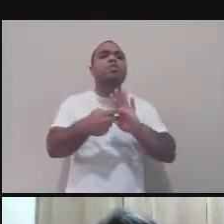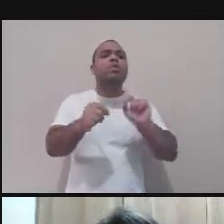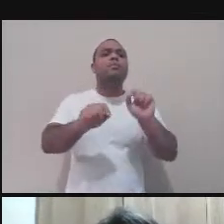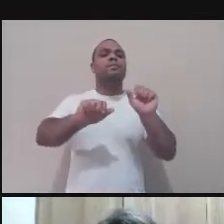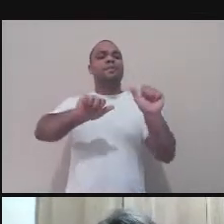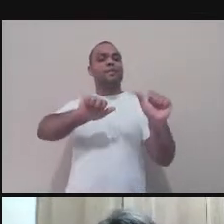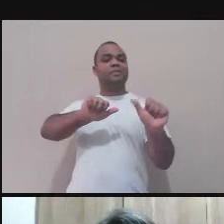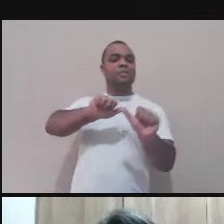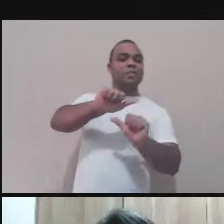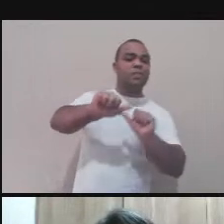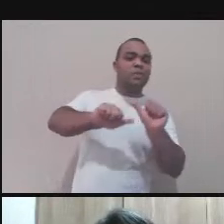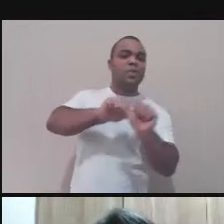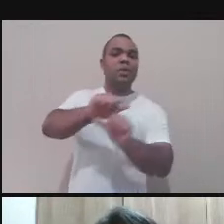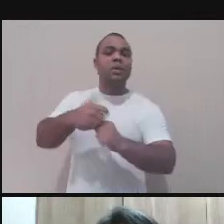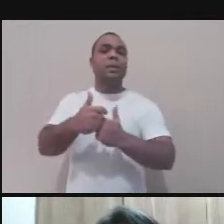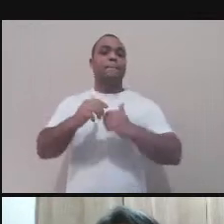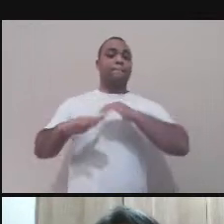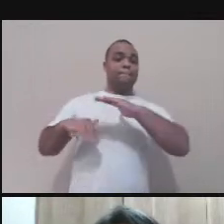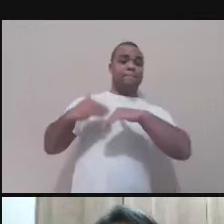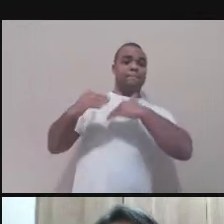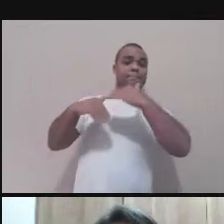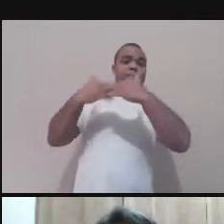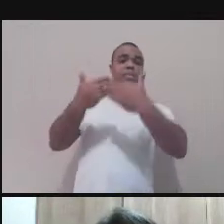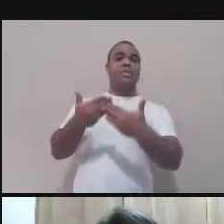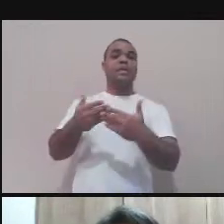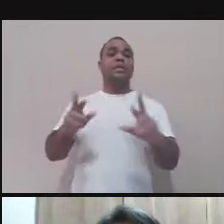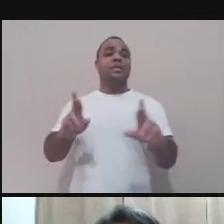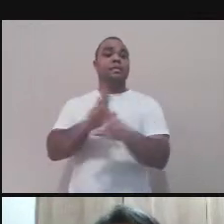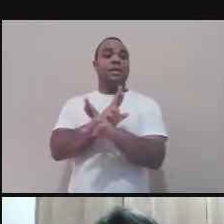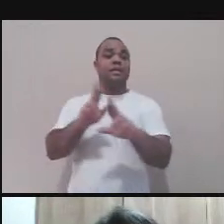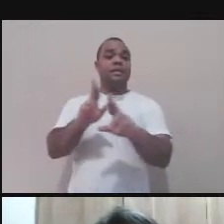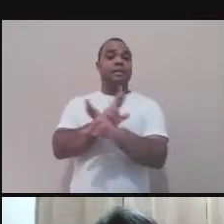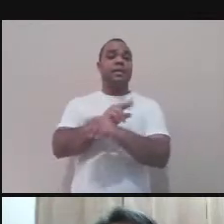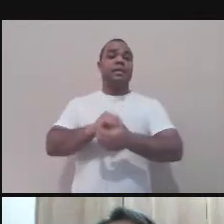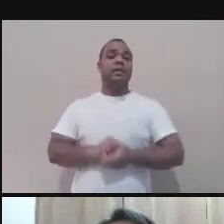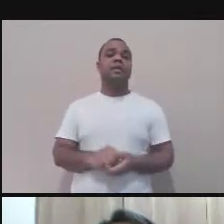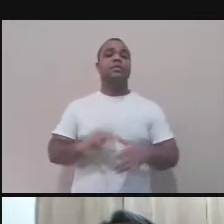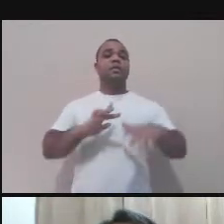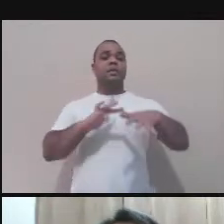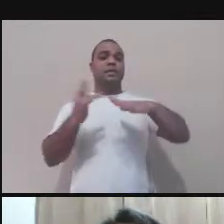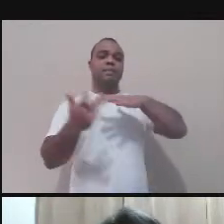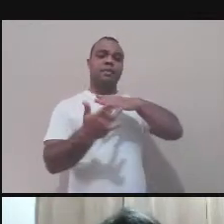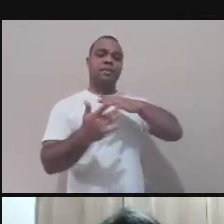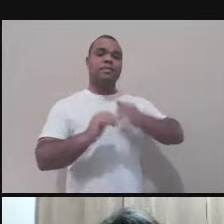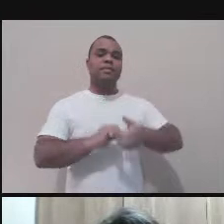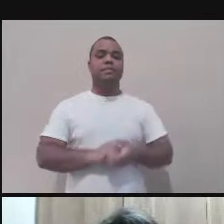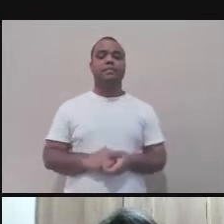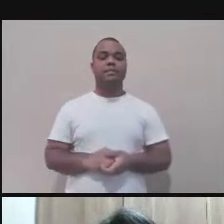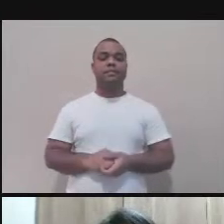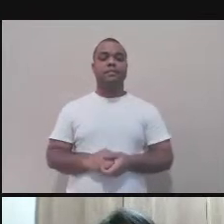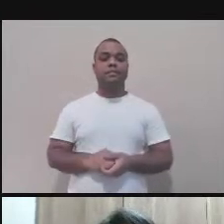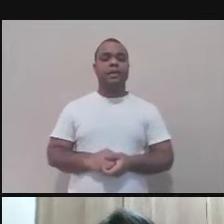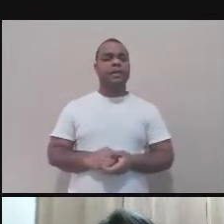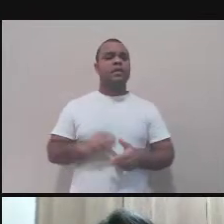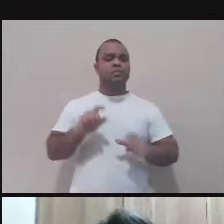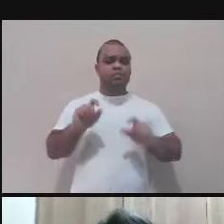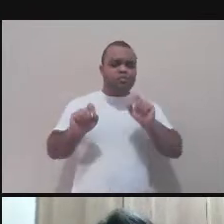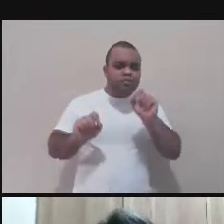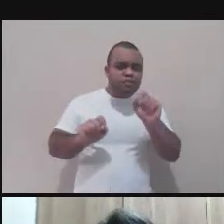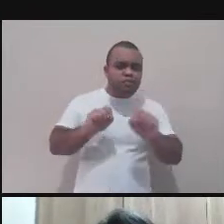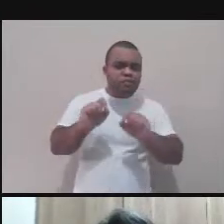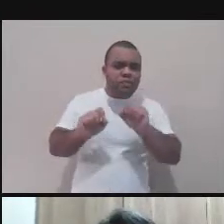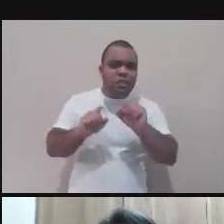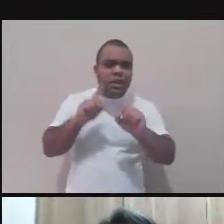importante esclarecer que o nosso entendimento de mídia extrapola os meios de comunicação. De modo a